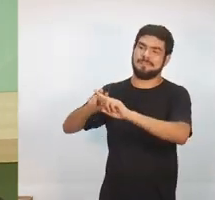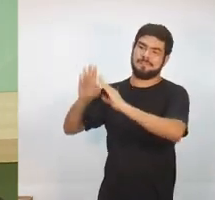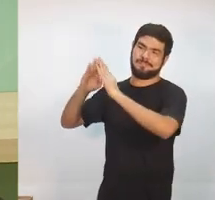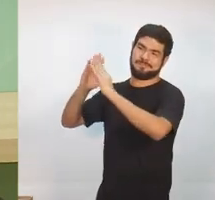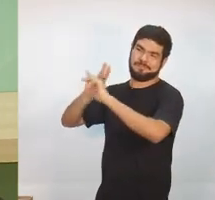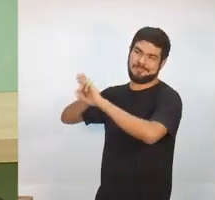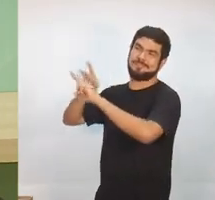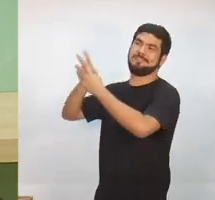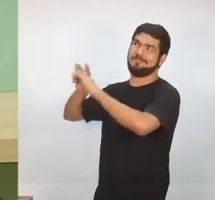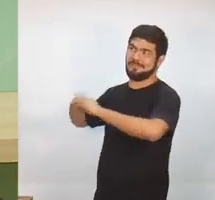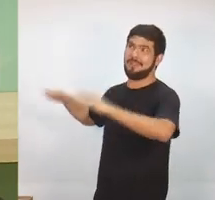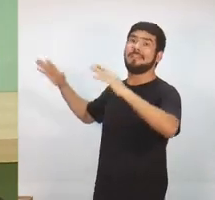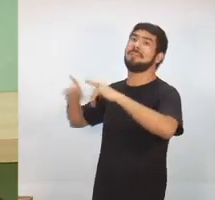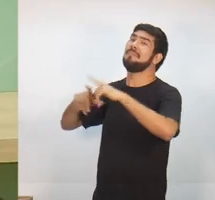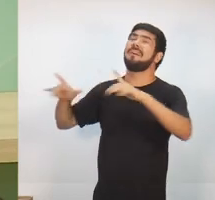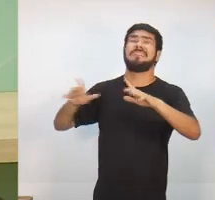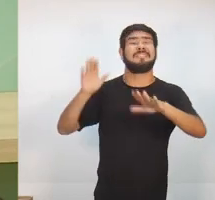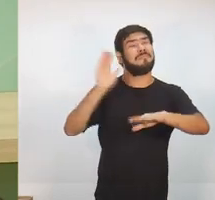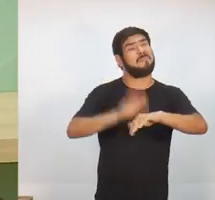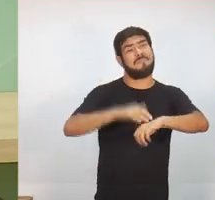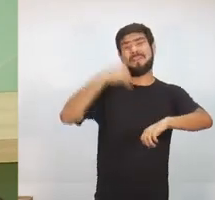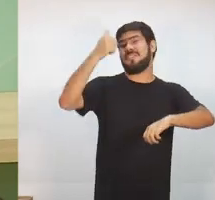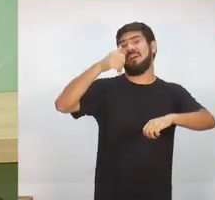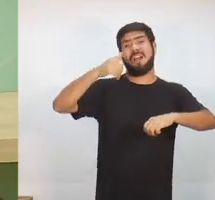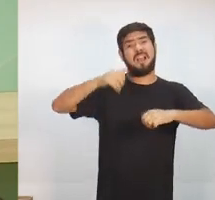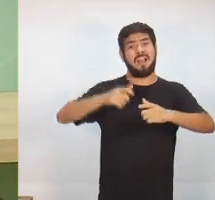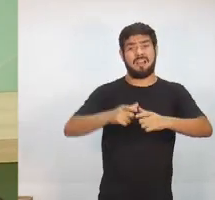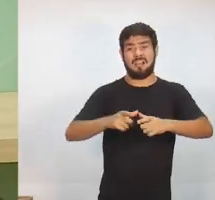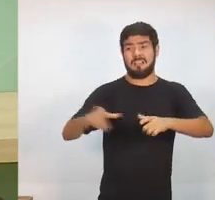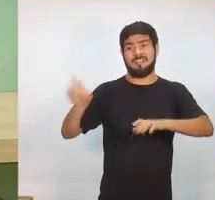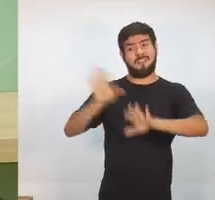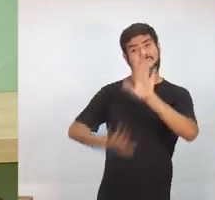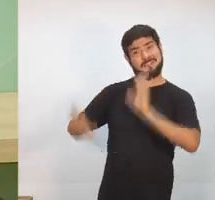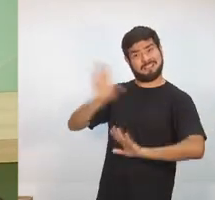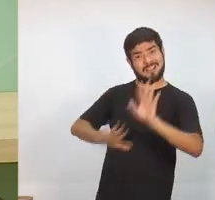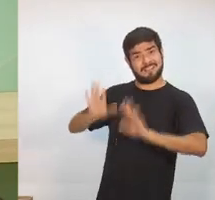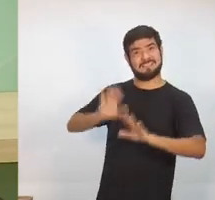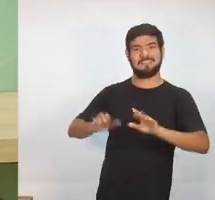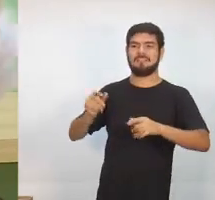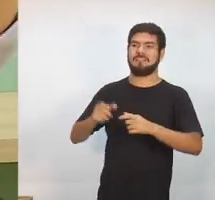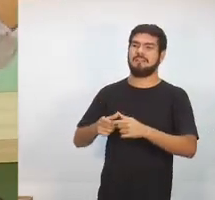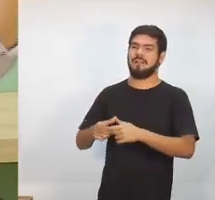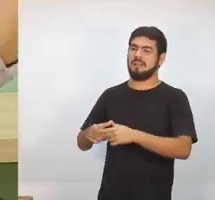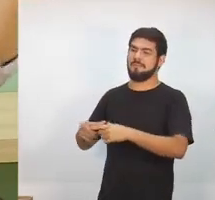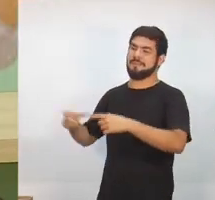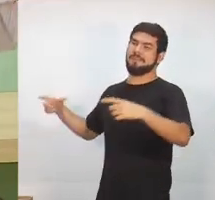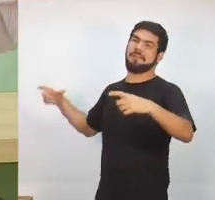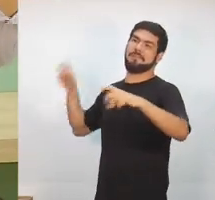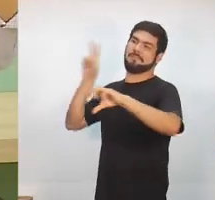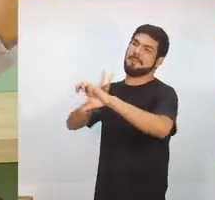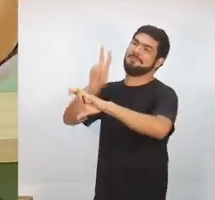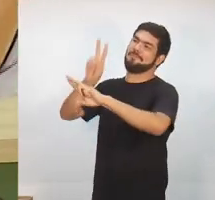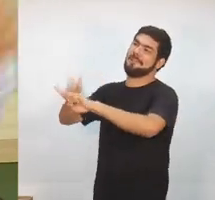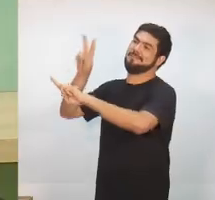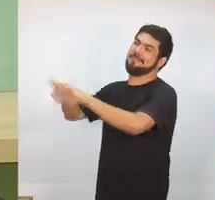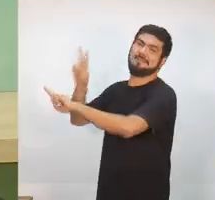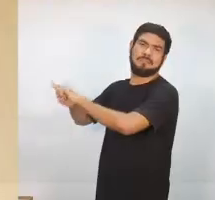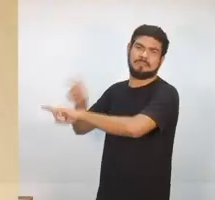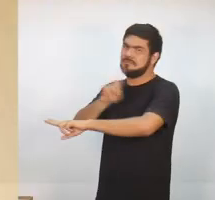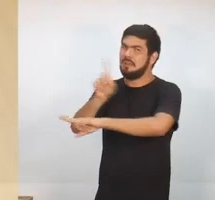trabalhar na prevenção. Não é aumentando o número de presos que nós vamos diminuir a violência aqui fora. Porque o crime está organizado.